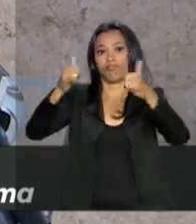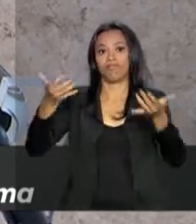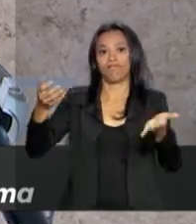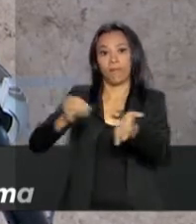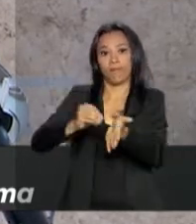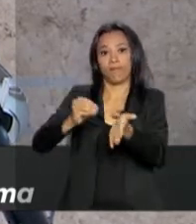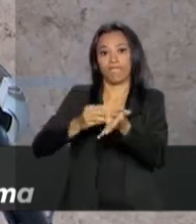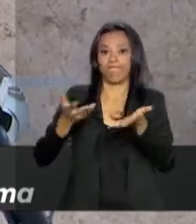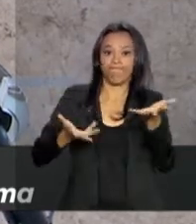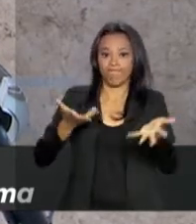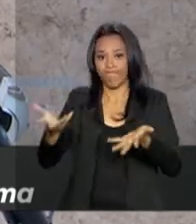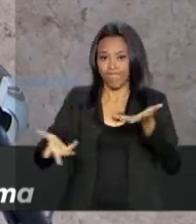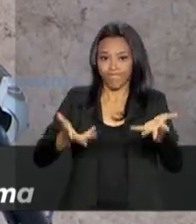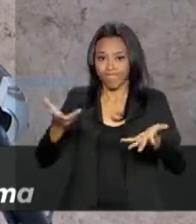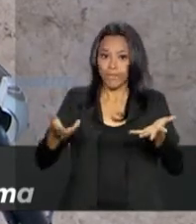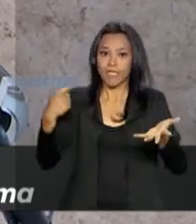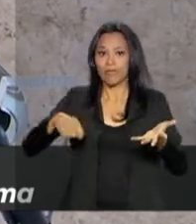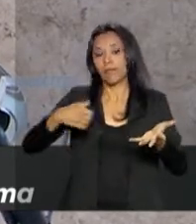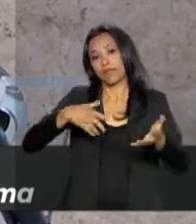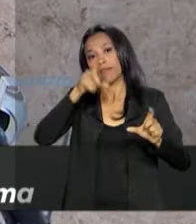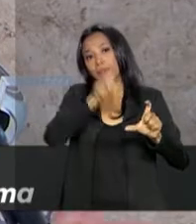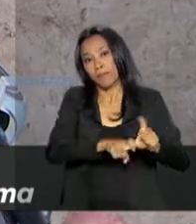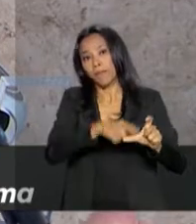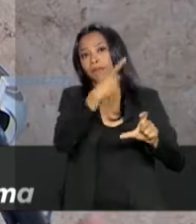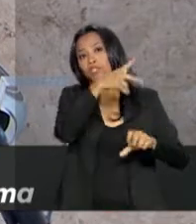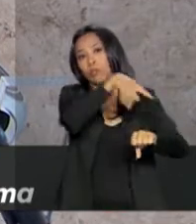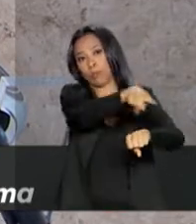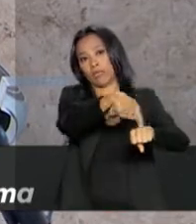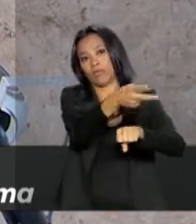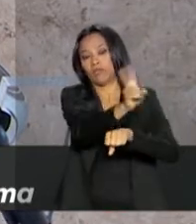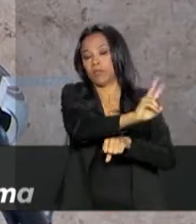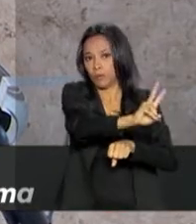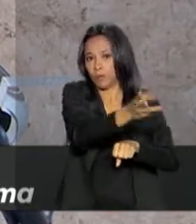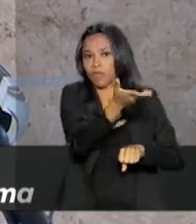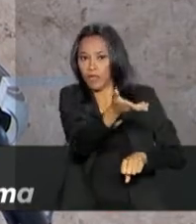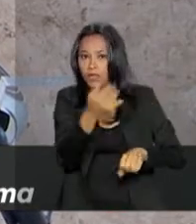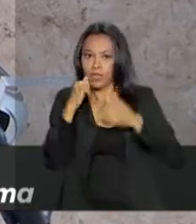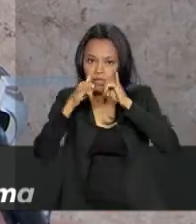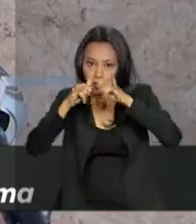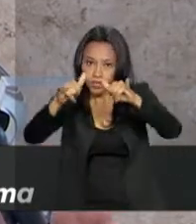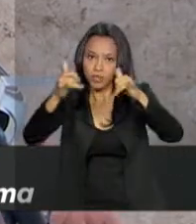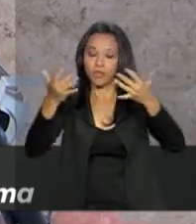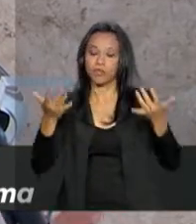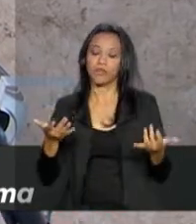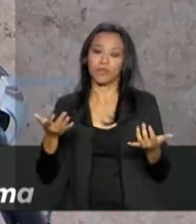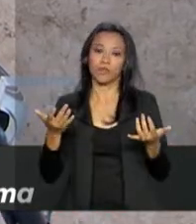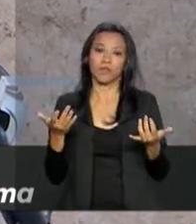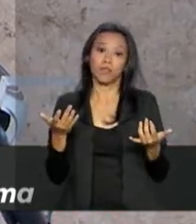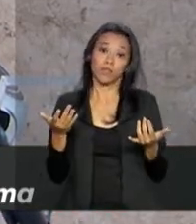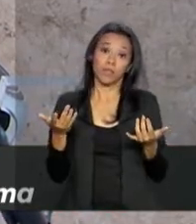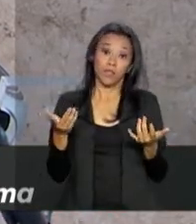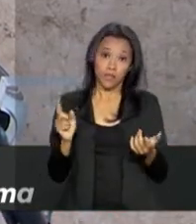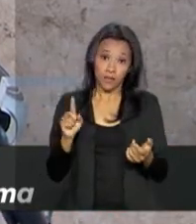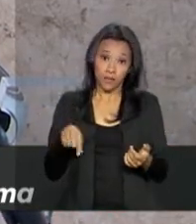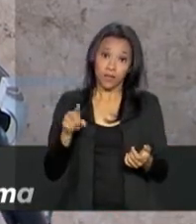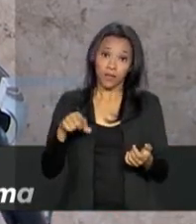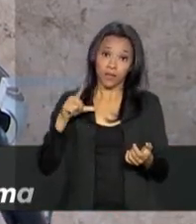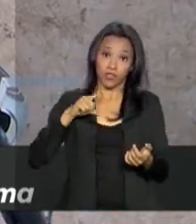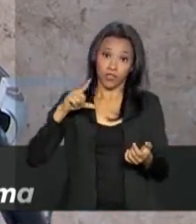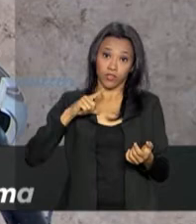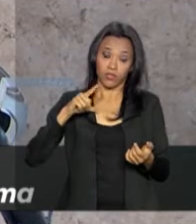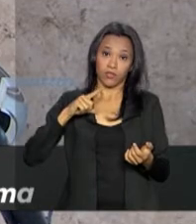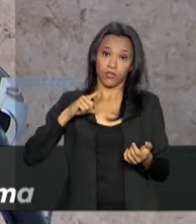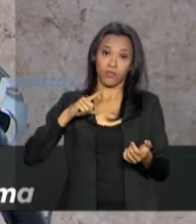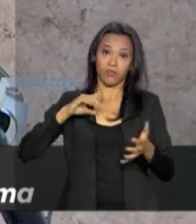da Venezuela, que além de intermitente, não tem sido, tem havido muitas